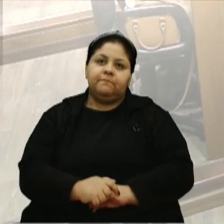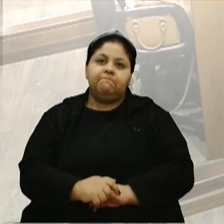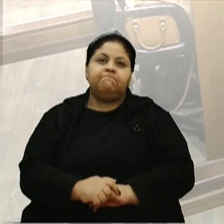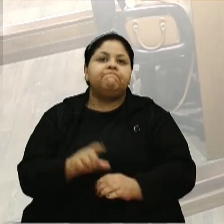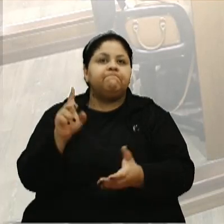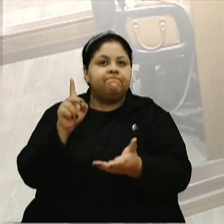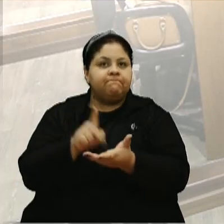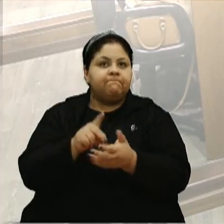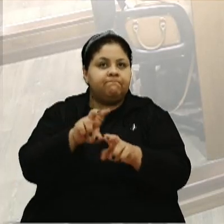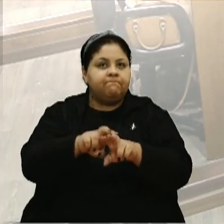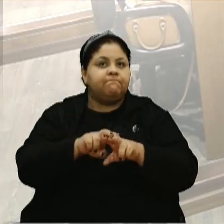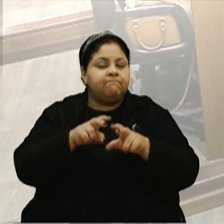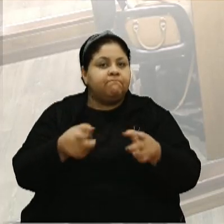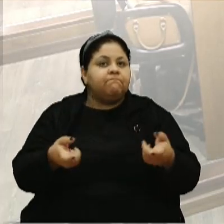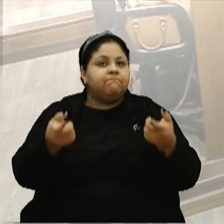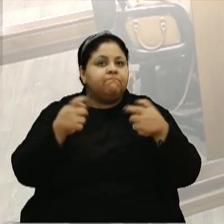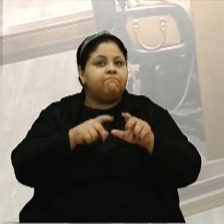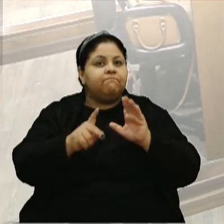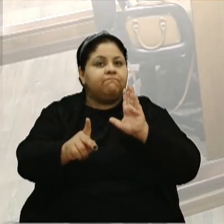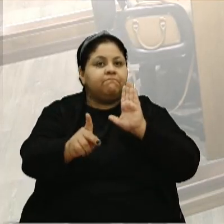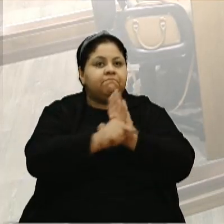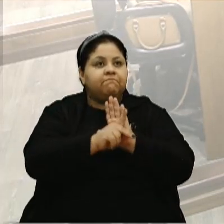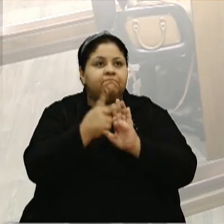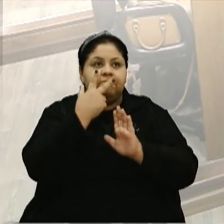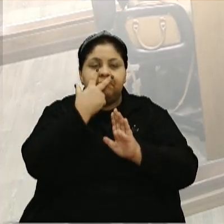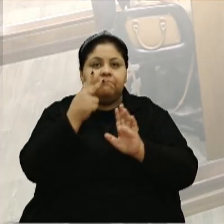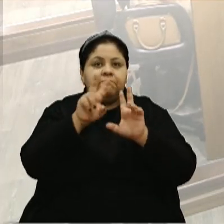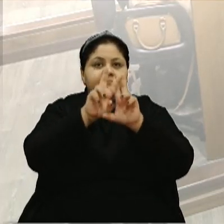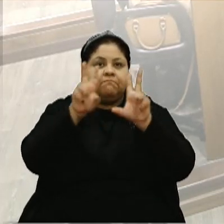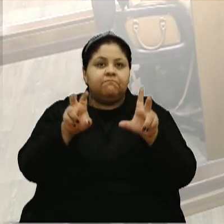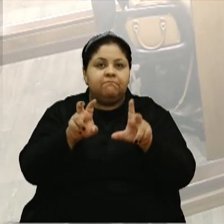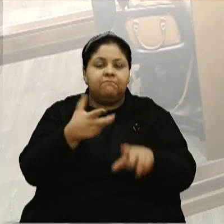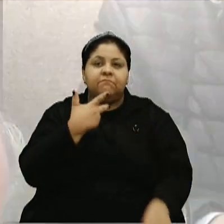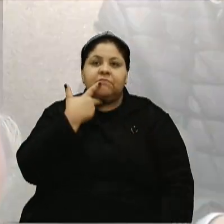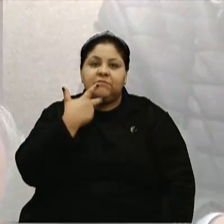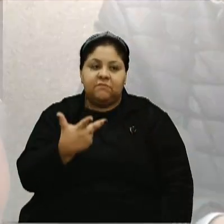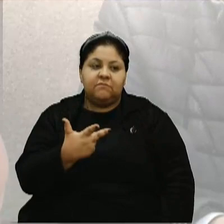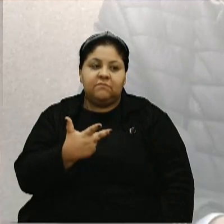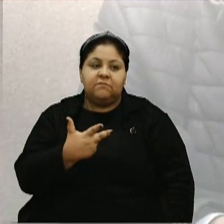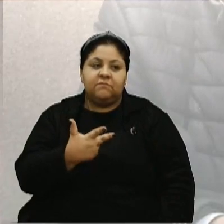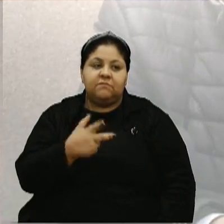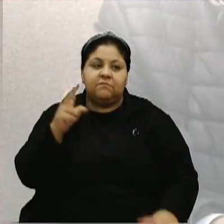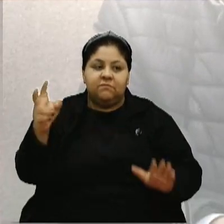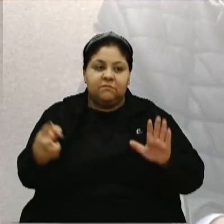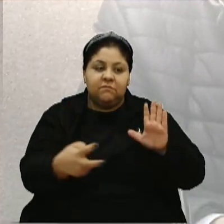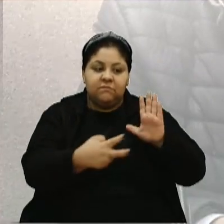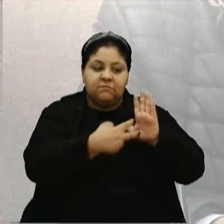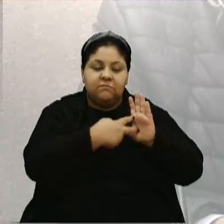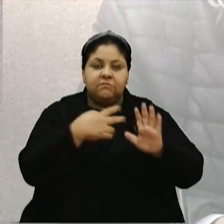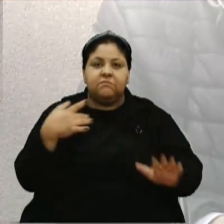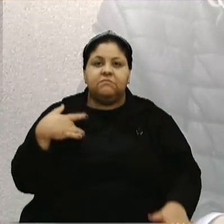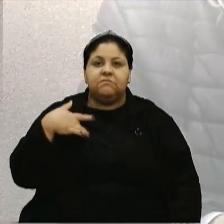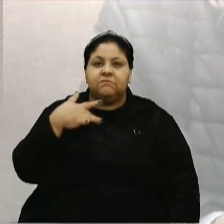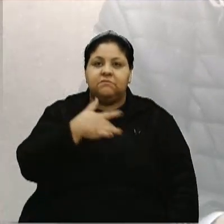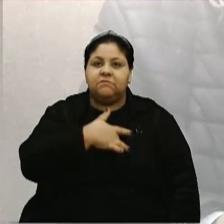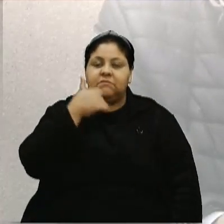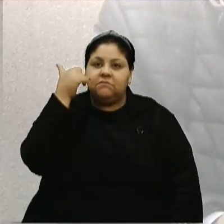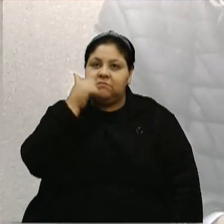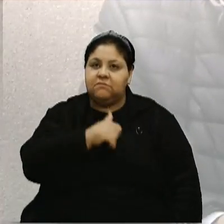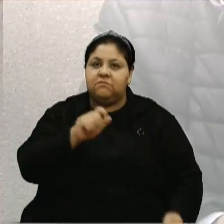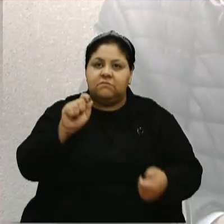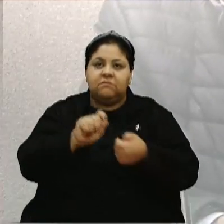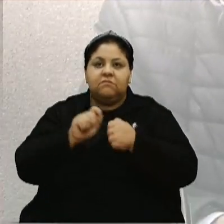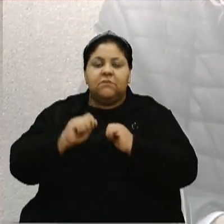Exatamente. Por isso, da necessidade de um projeto com este teor e de estarmos cada vez mais atentos à saúde da mulher, fazendo